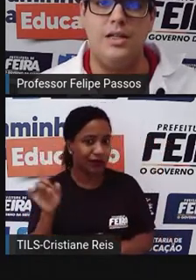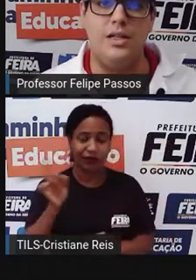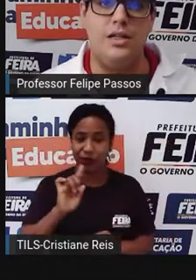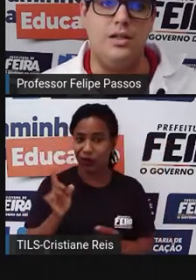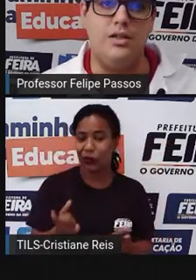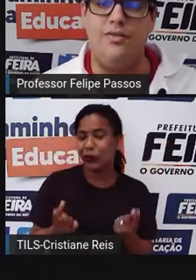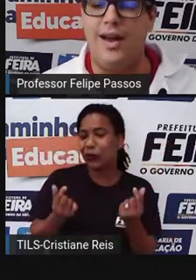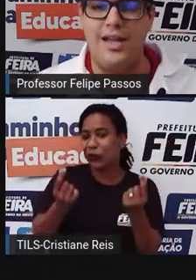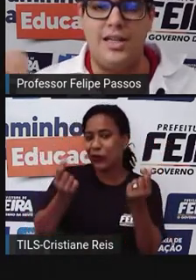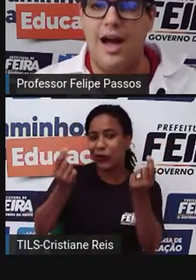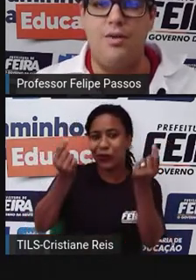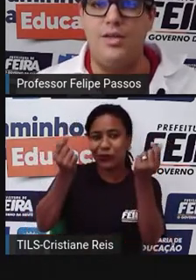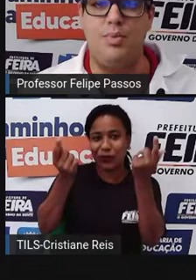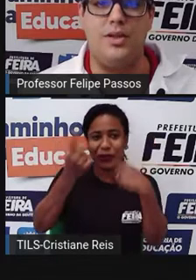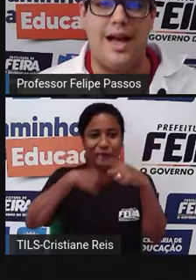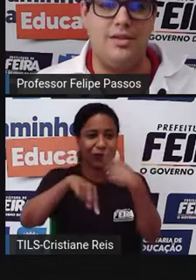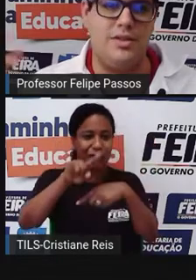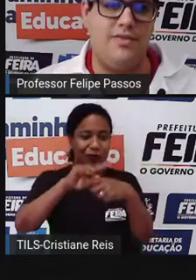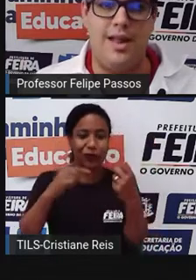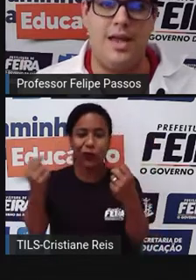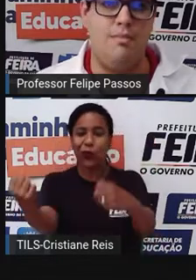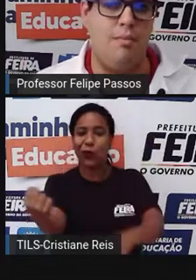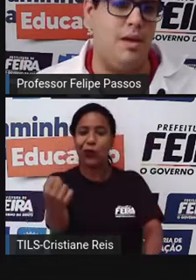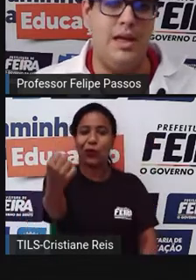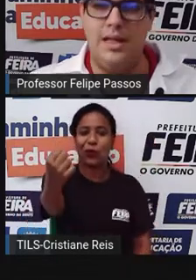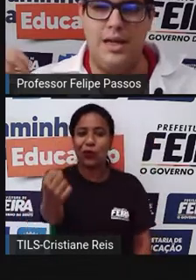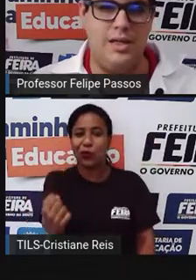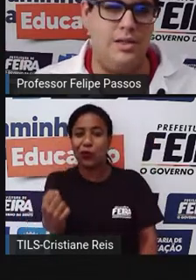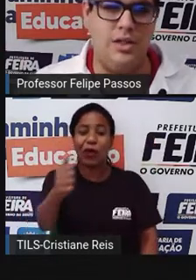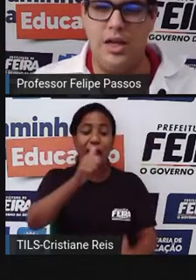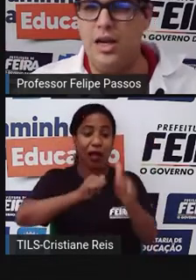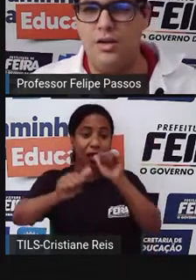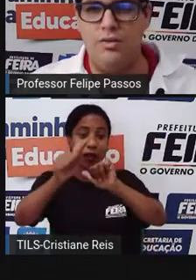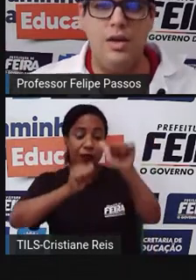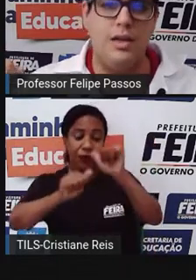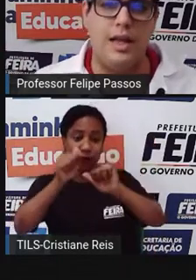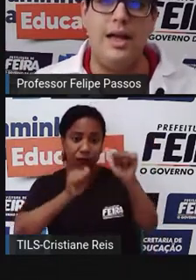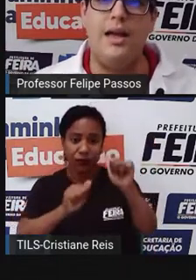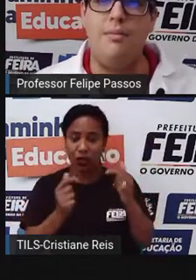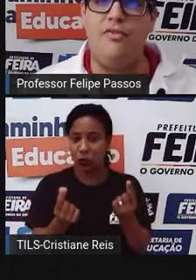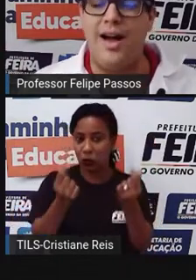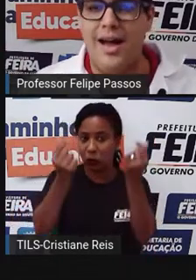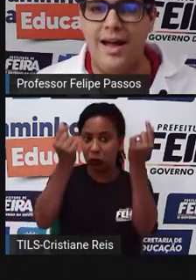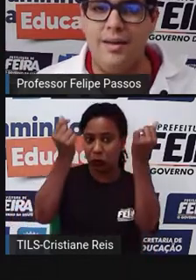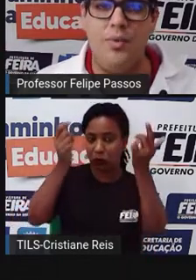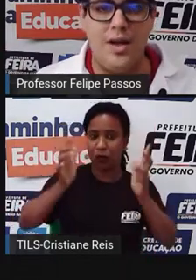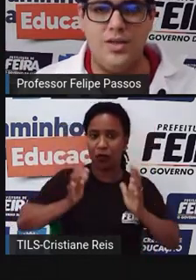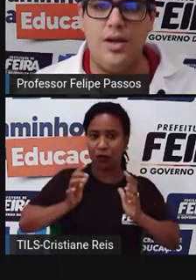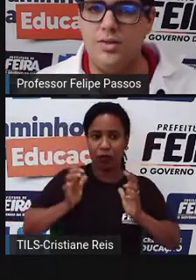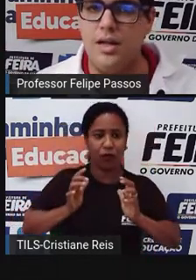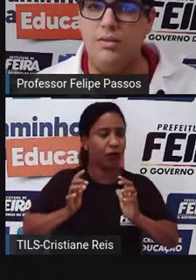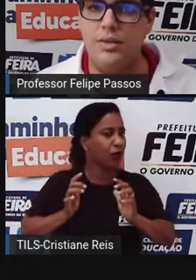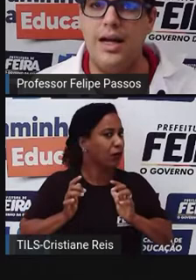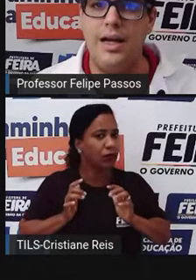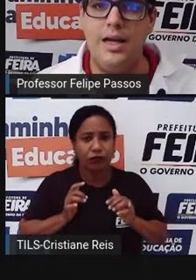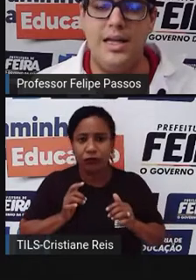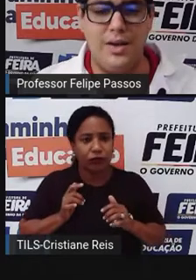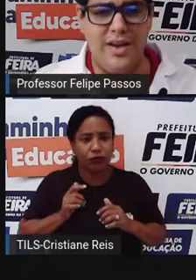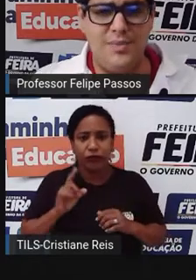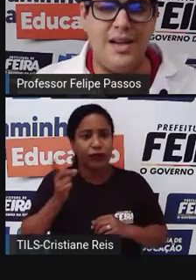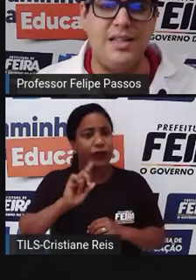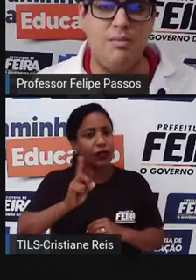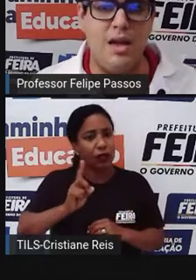né? De falar de carros importados e falar em bebida e dinheiro, né? E farra. Não é só isso não, tá?